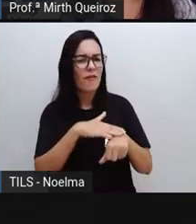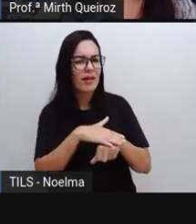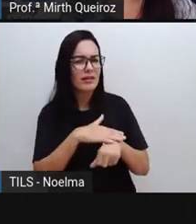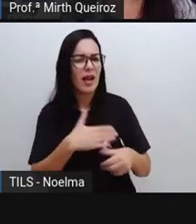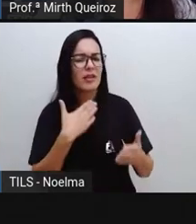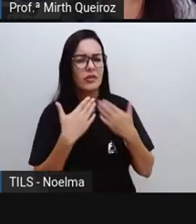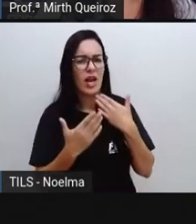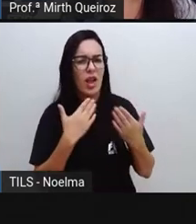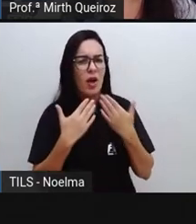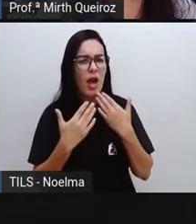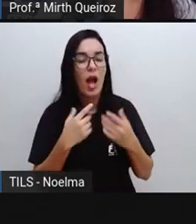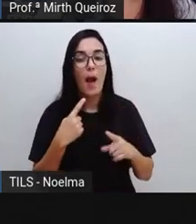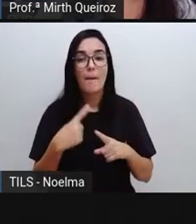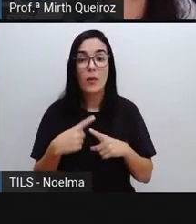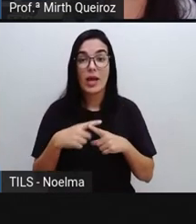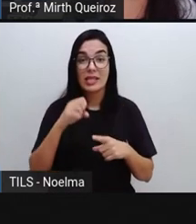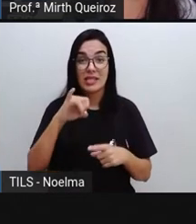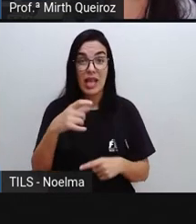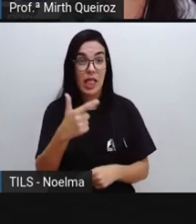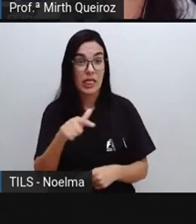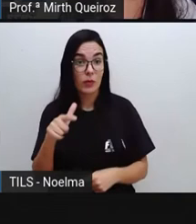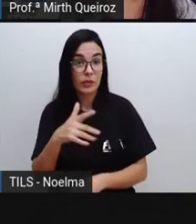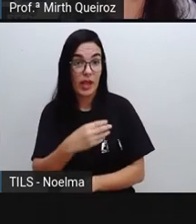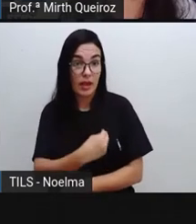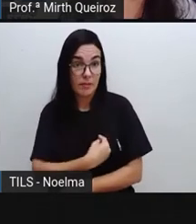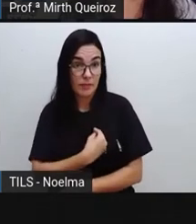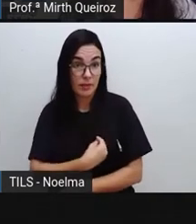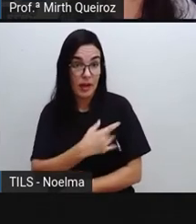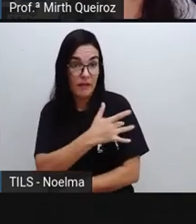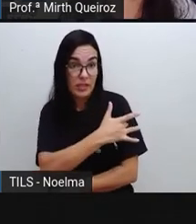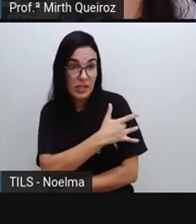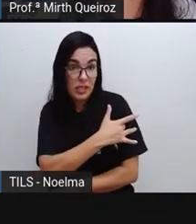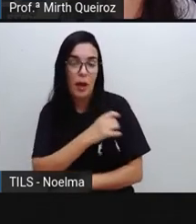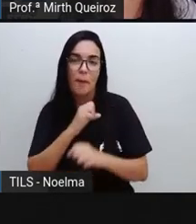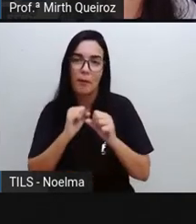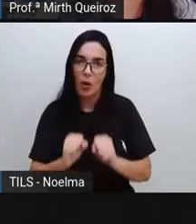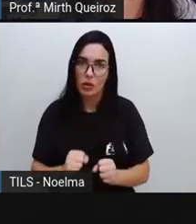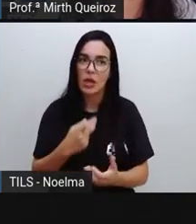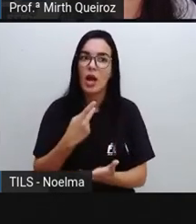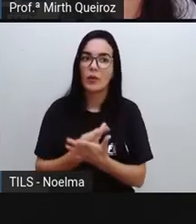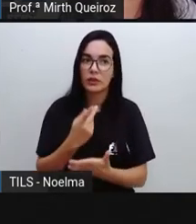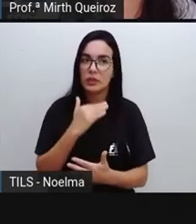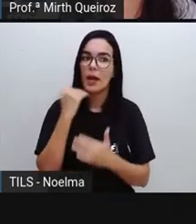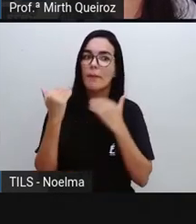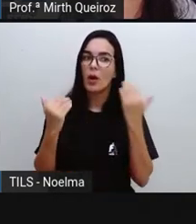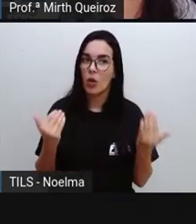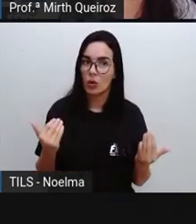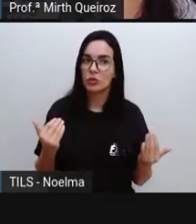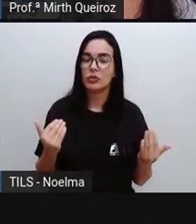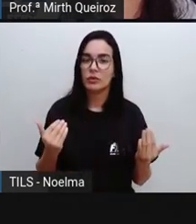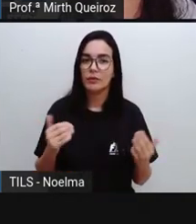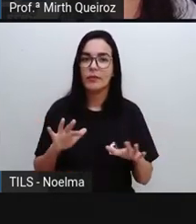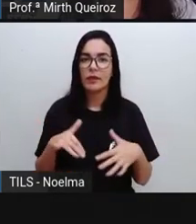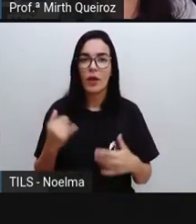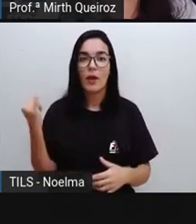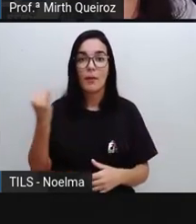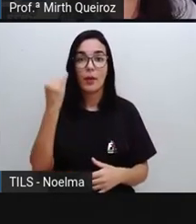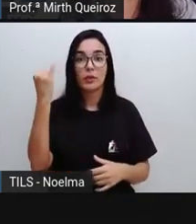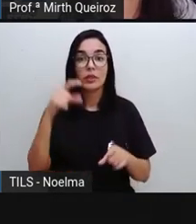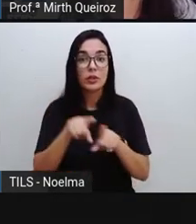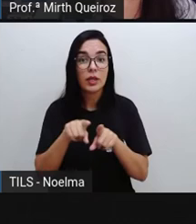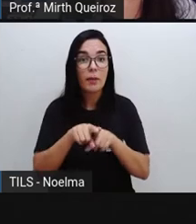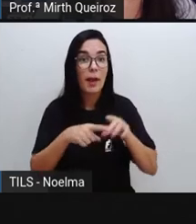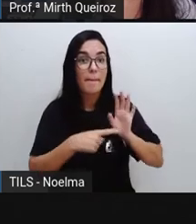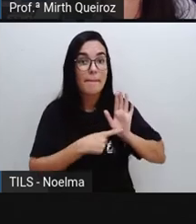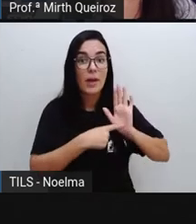causar problemas sérios e pode até levar a pessoa à morte. E é importante ainda destacar que a falta de vacinação